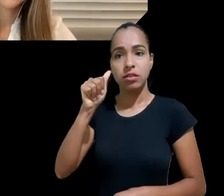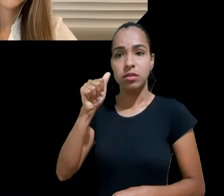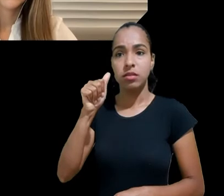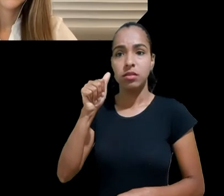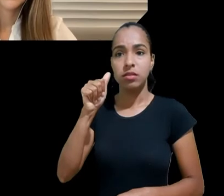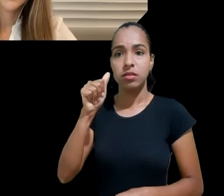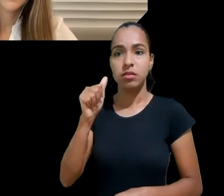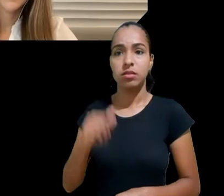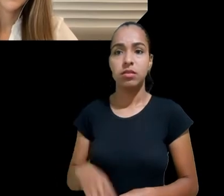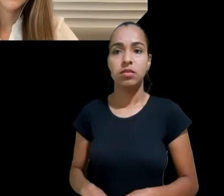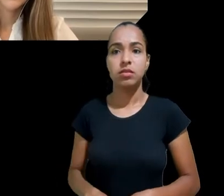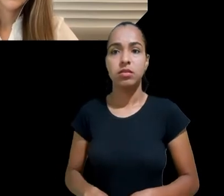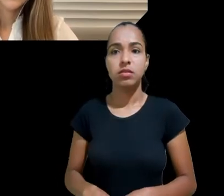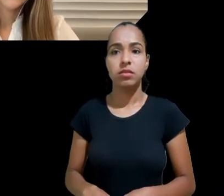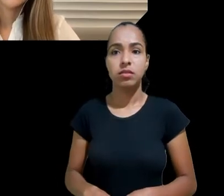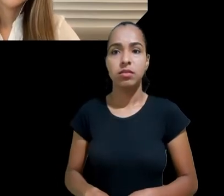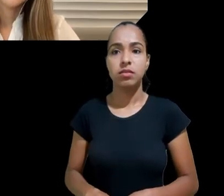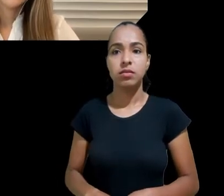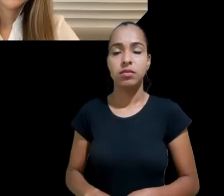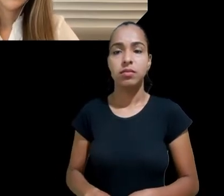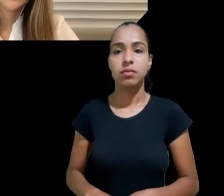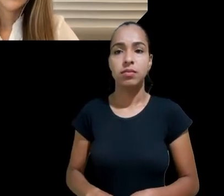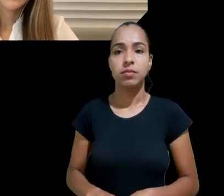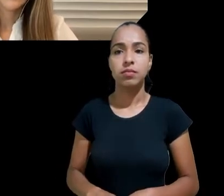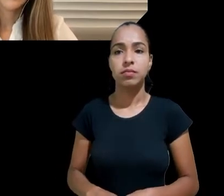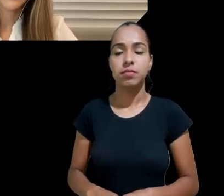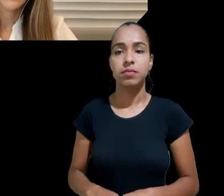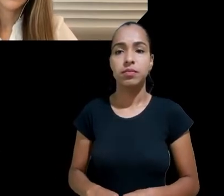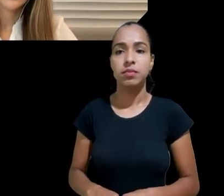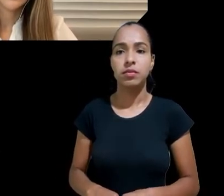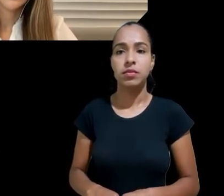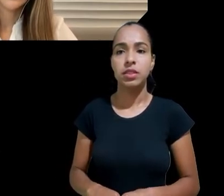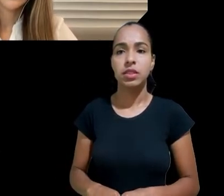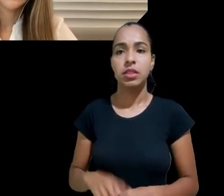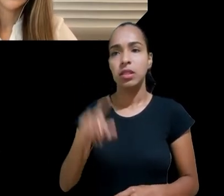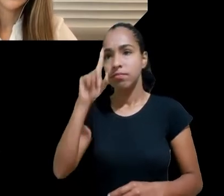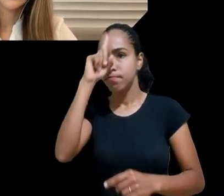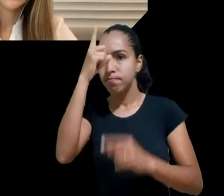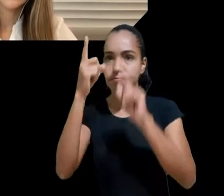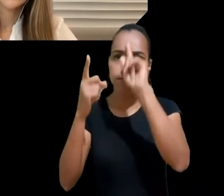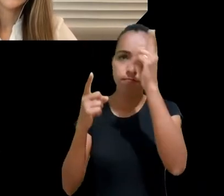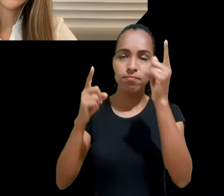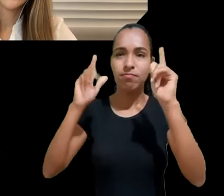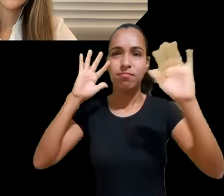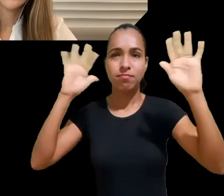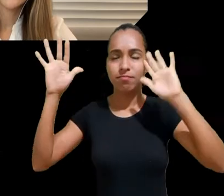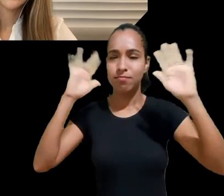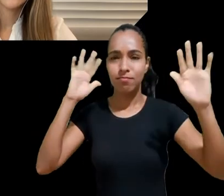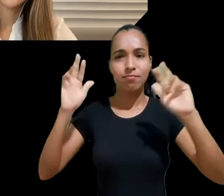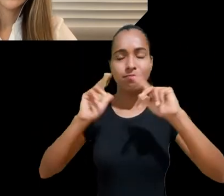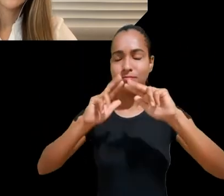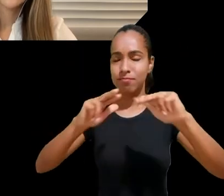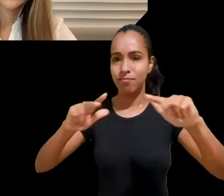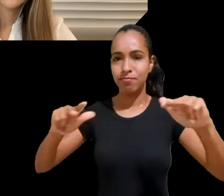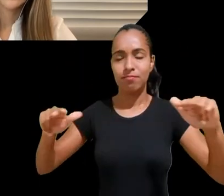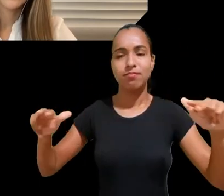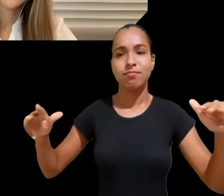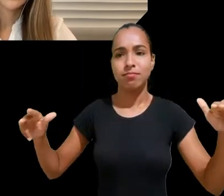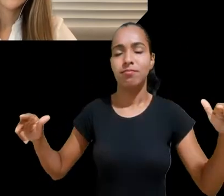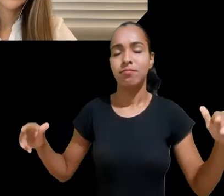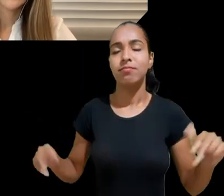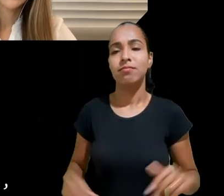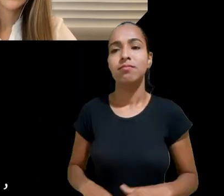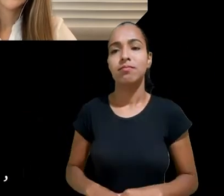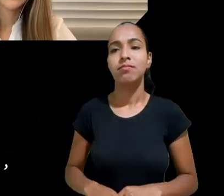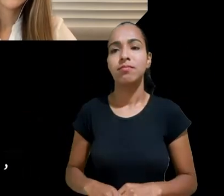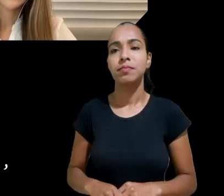convergência de ideias, a gente já chegou à conclusão de que o Marco Civil evidentemente não tutela de maneira adequada